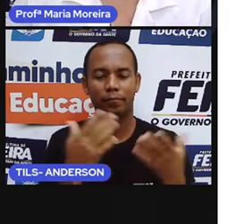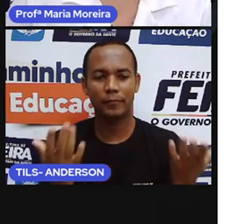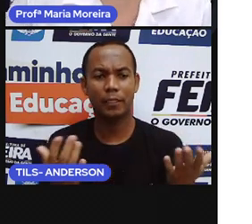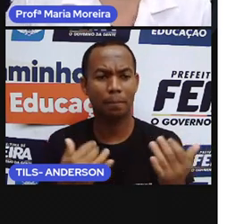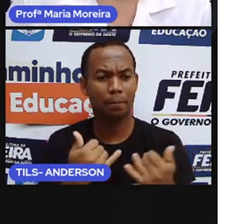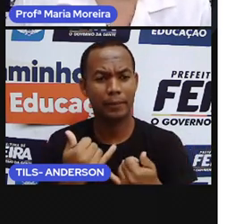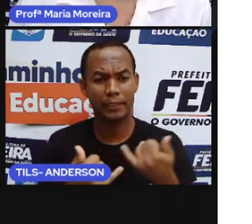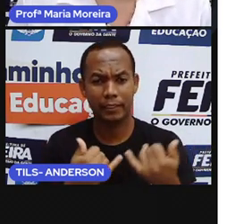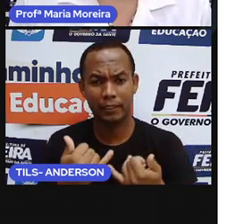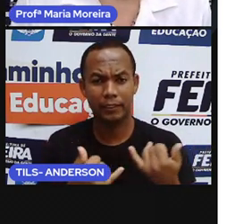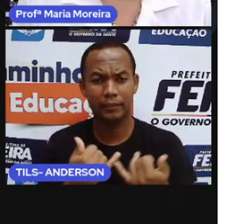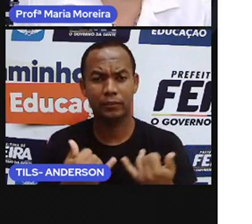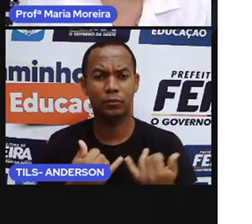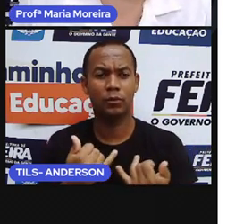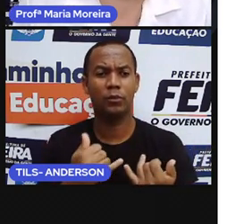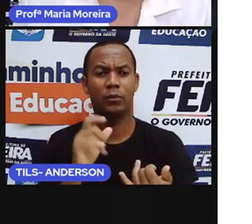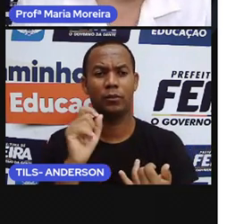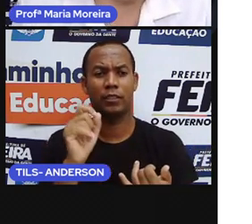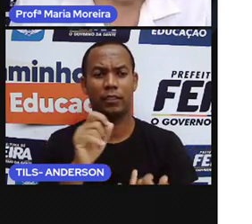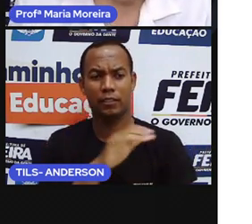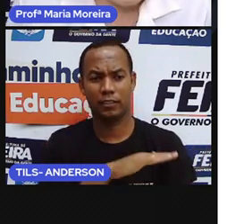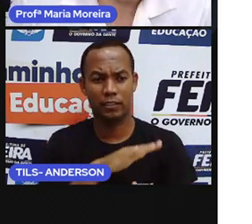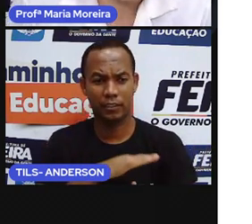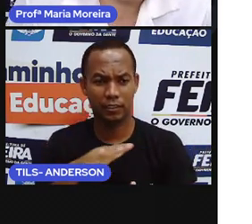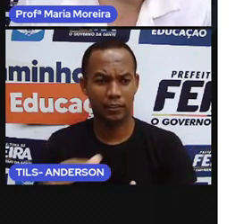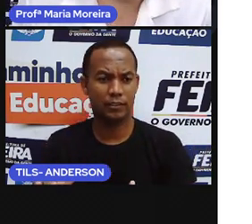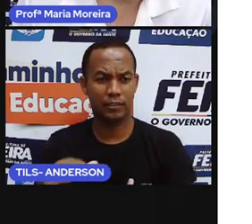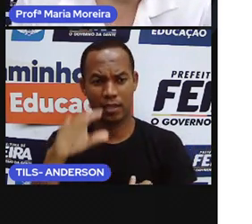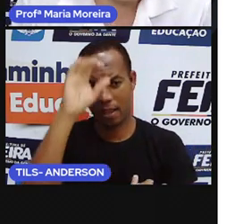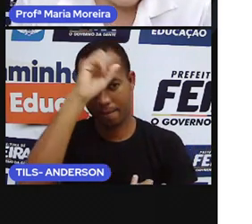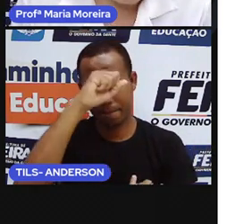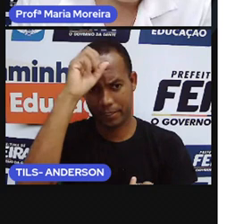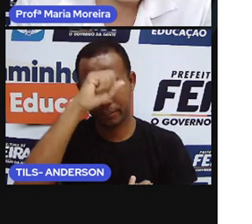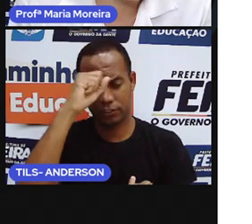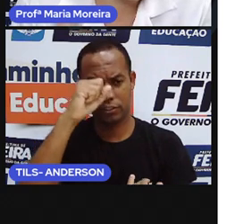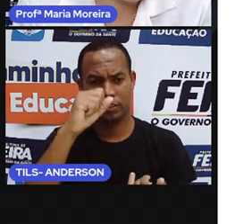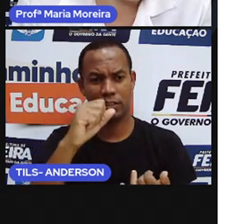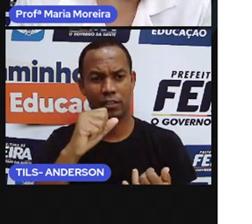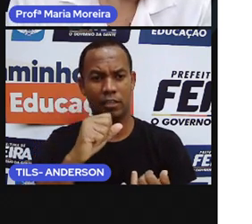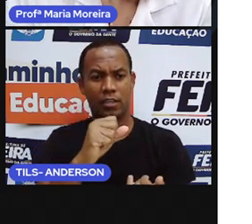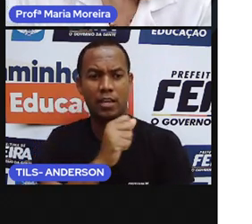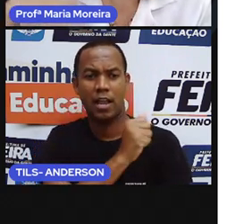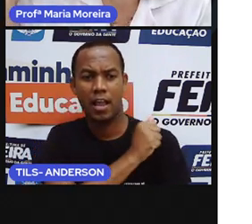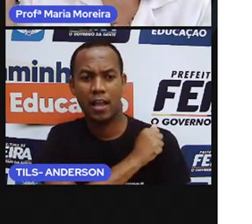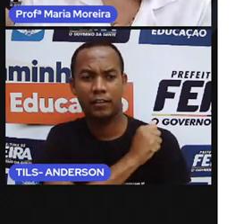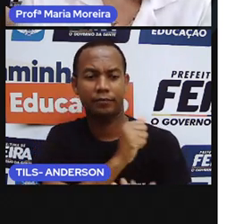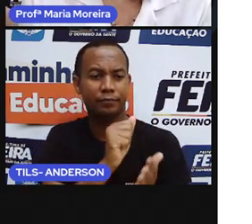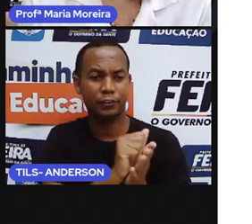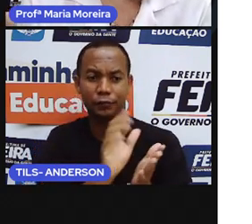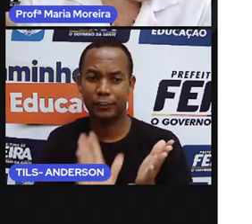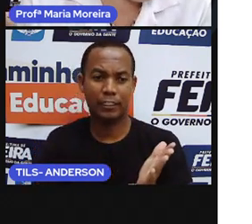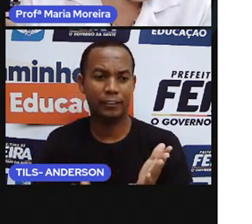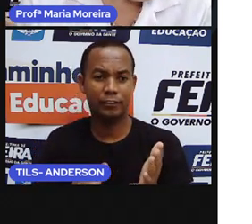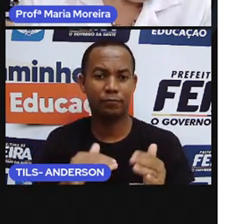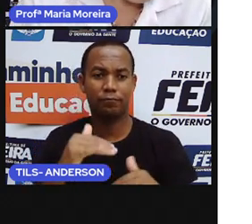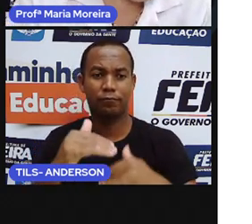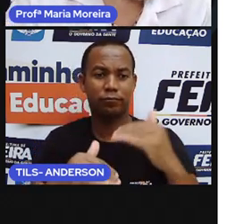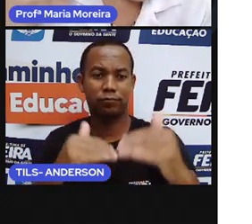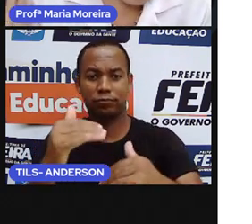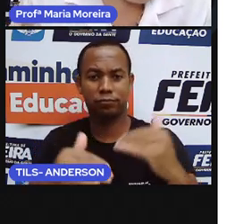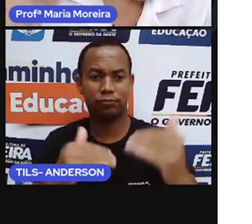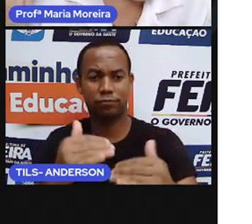Assim, brincando de imitar os mais velhos, meninos e meninas aprendem as atividades que, mais tarde, irão desempenhar com perfeição.